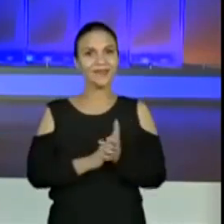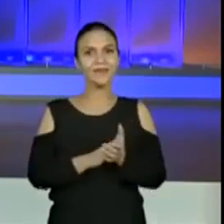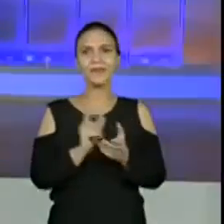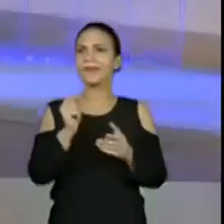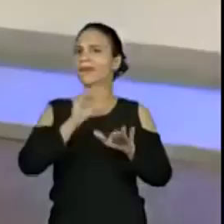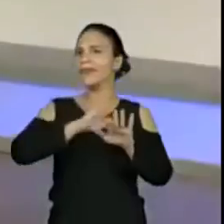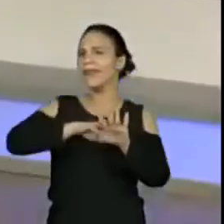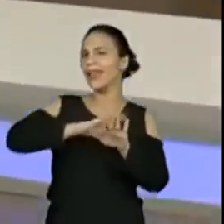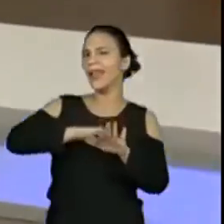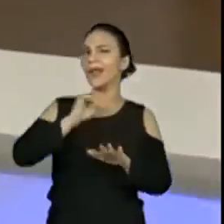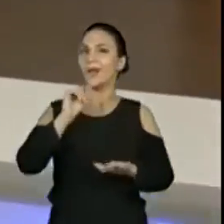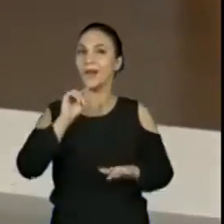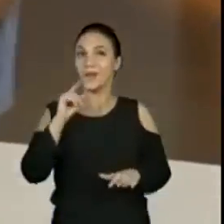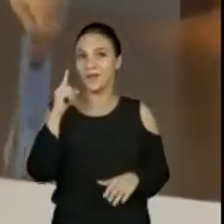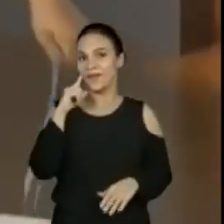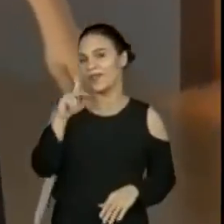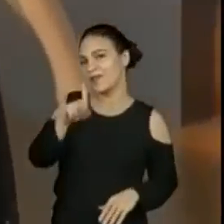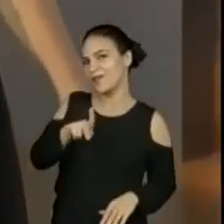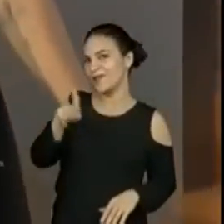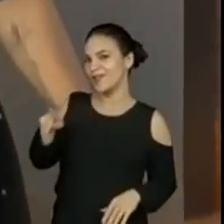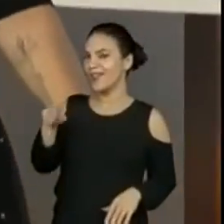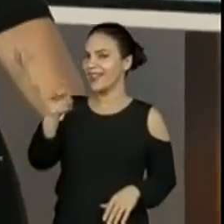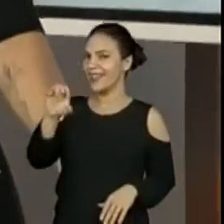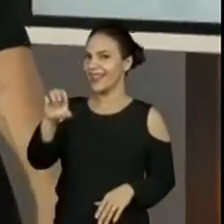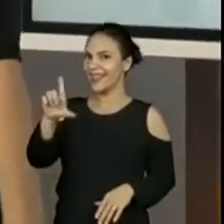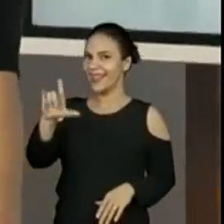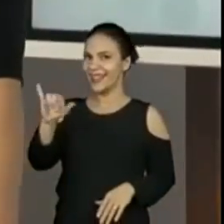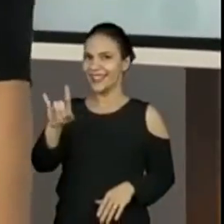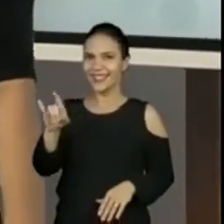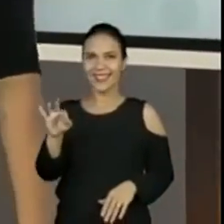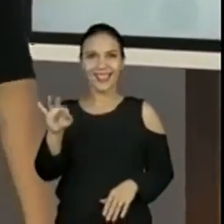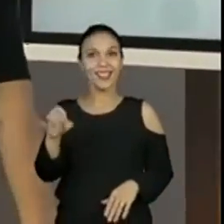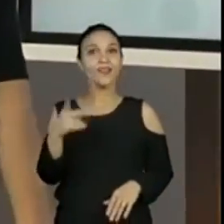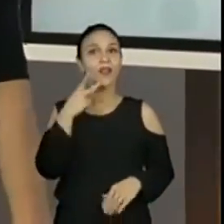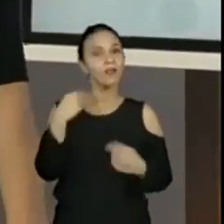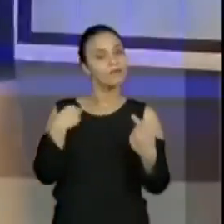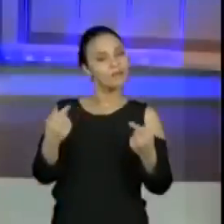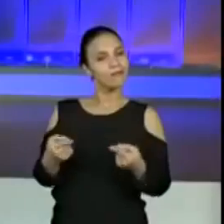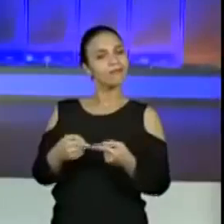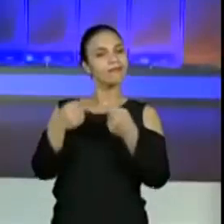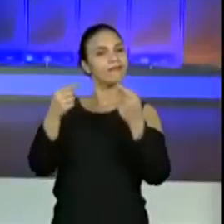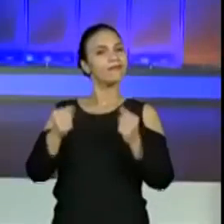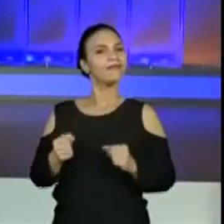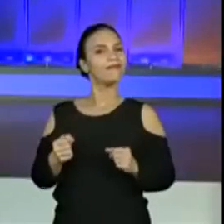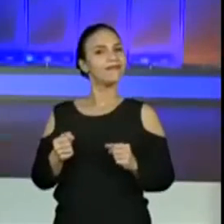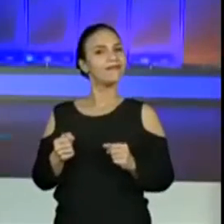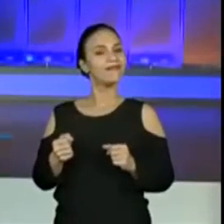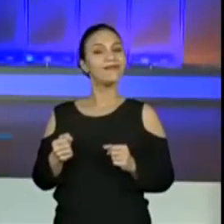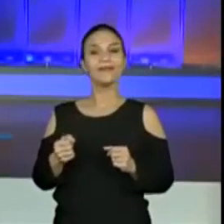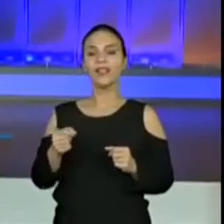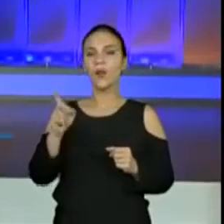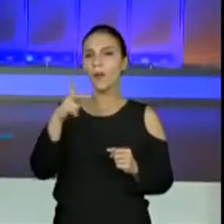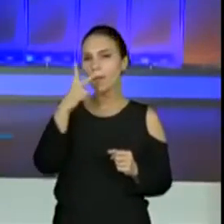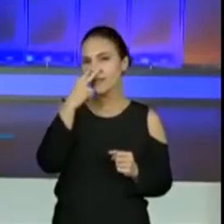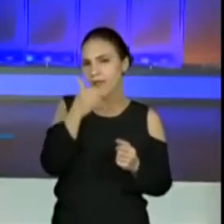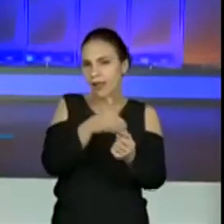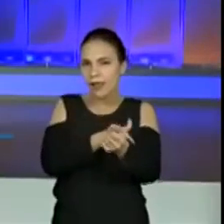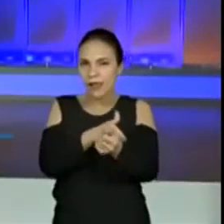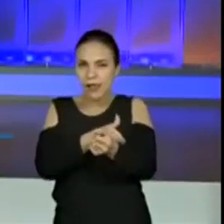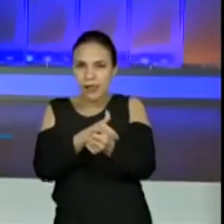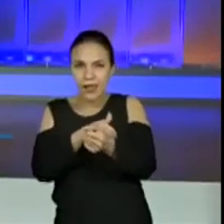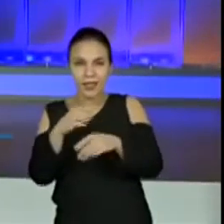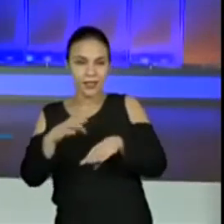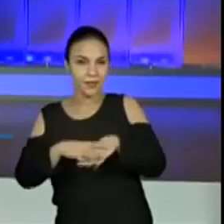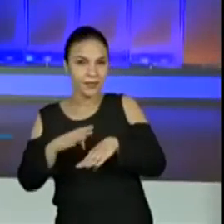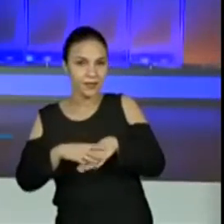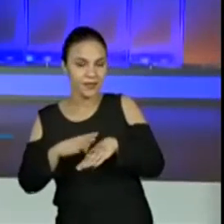tem? Olha, a professora Elisete... Olha, hum, eu vim a caráter, hein? A professora Elisete disse que são mistérios da matemática.